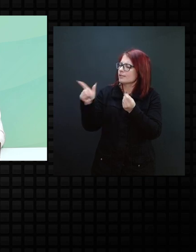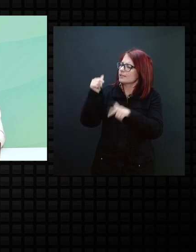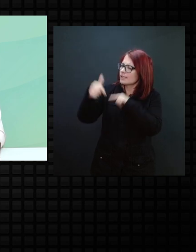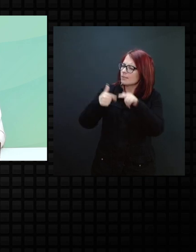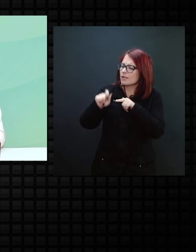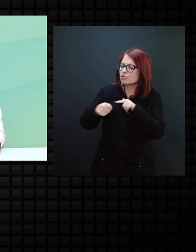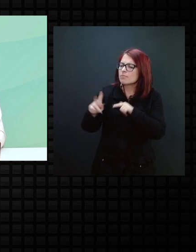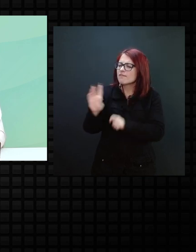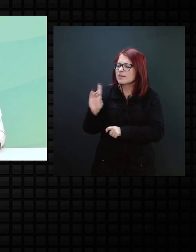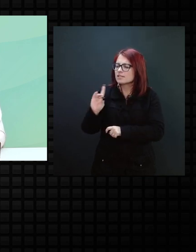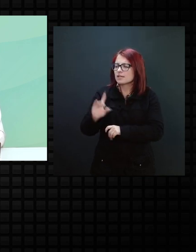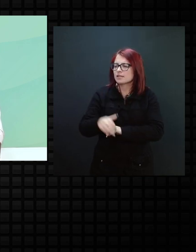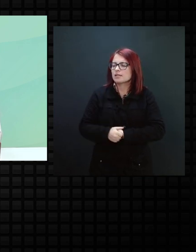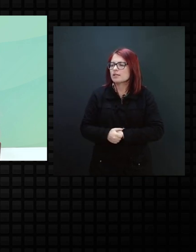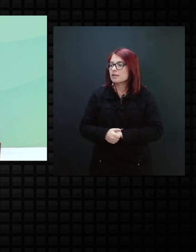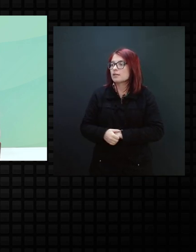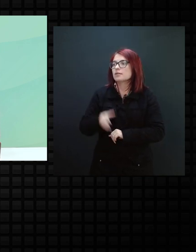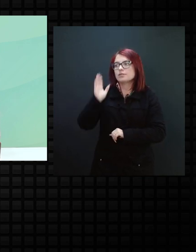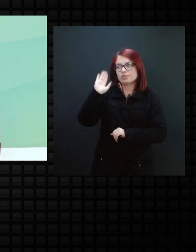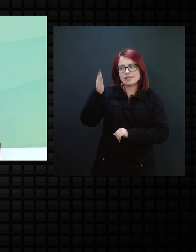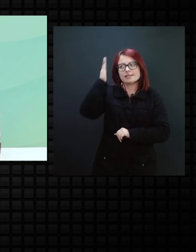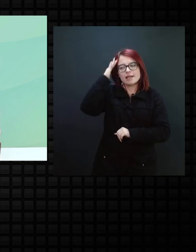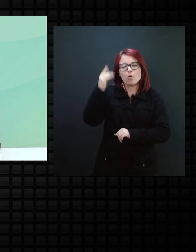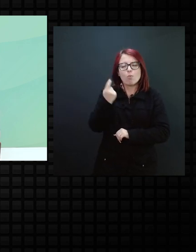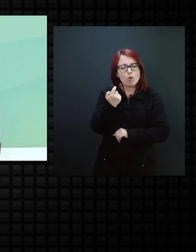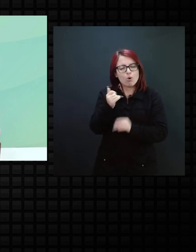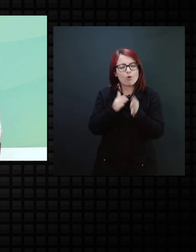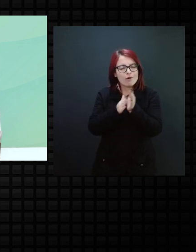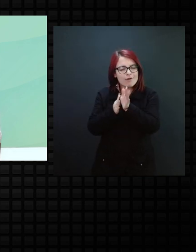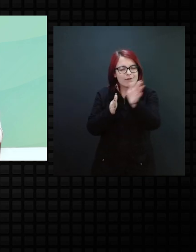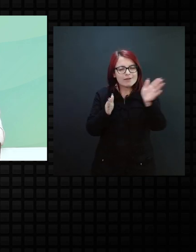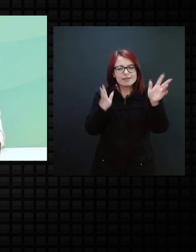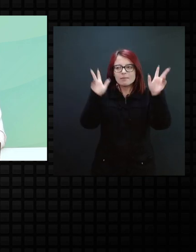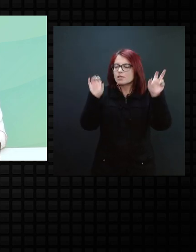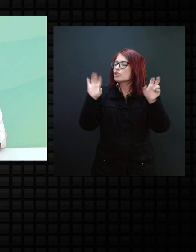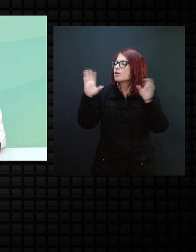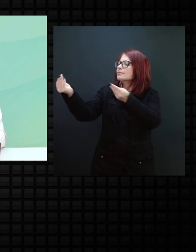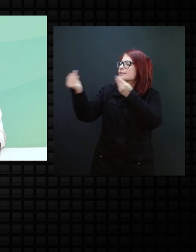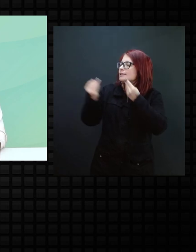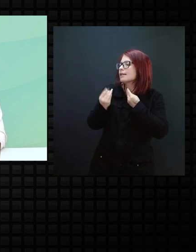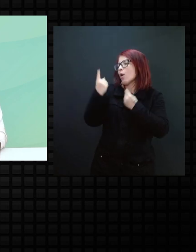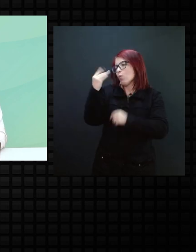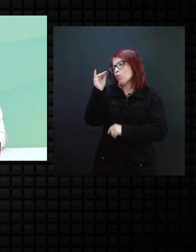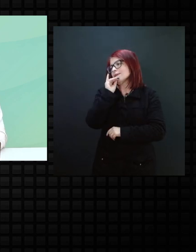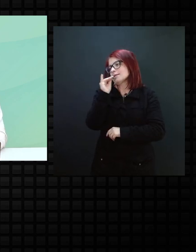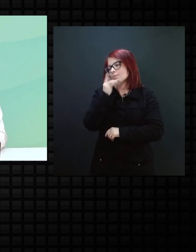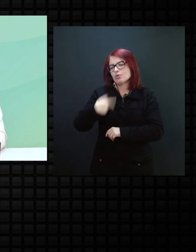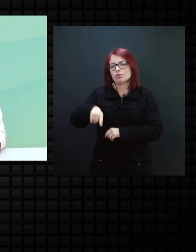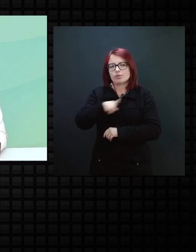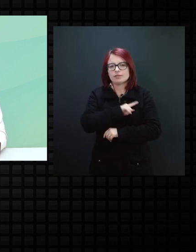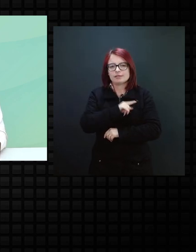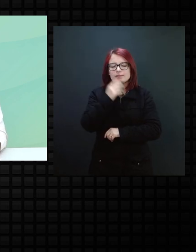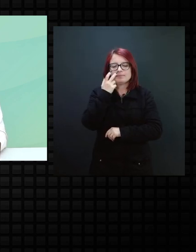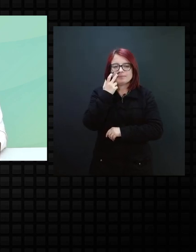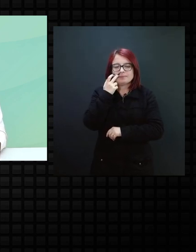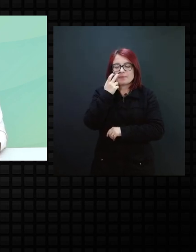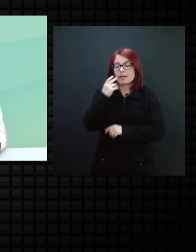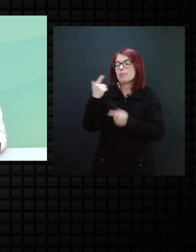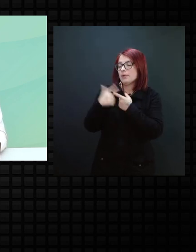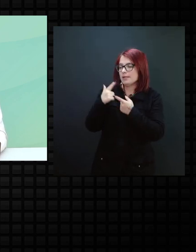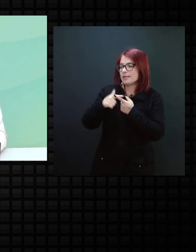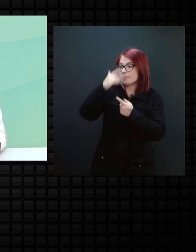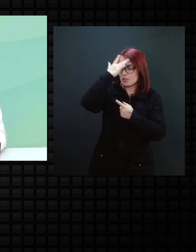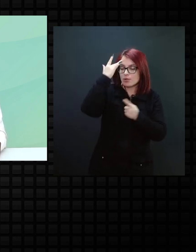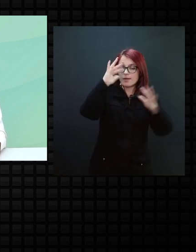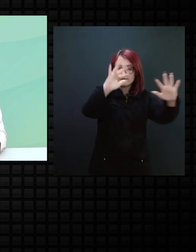abordagem de Van Dyke. Eu sei que estou fugindo um pouquinho, né, só para você dar um exemplo para nós, né, eu acho que para o pessoal que